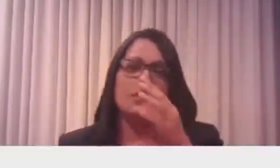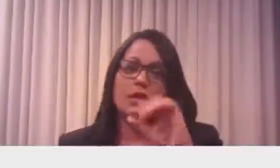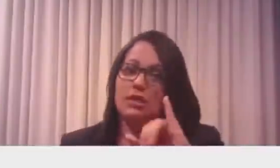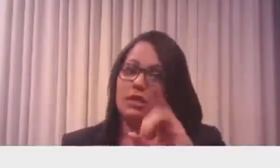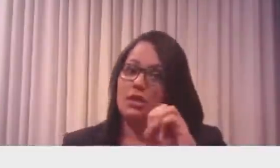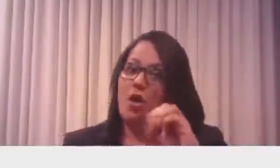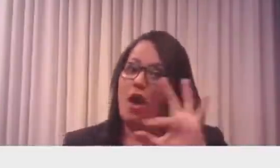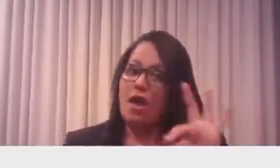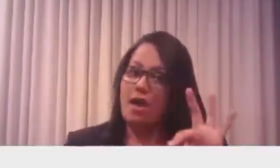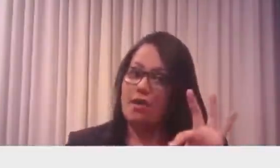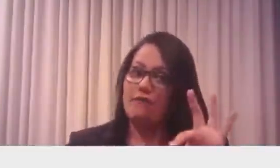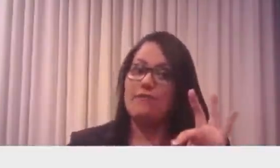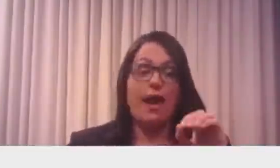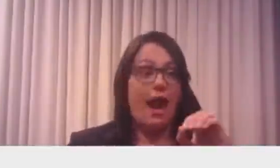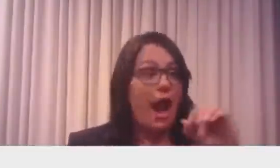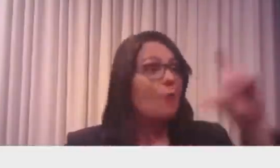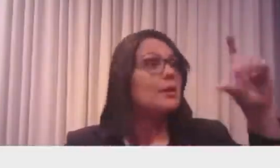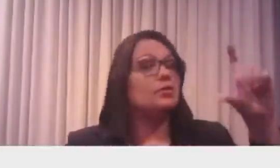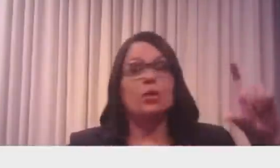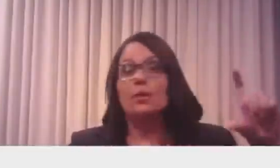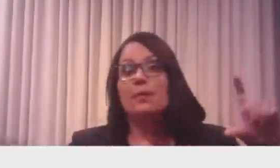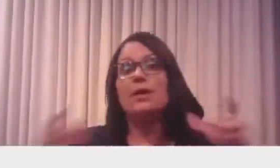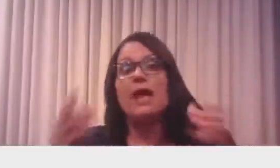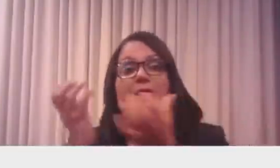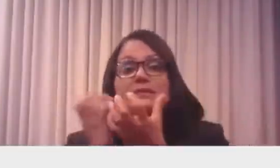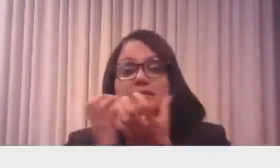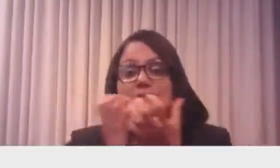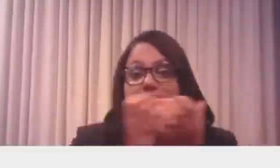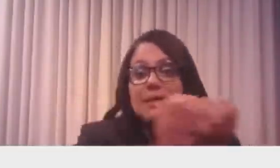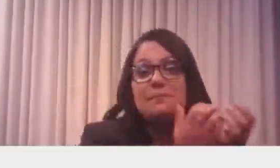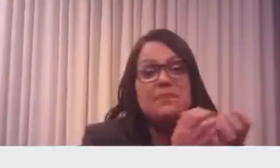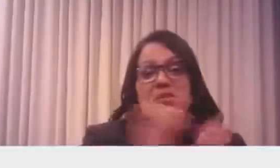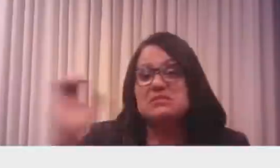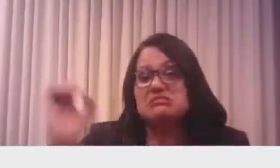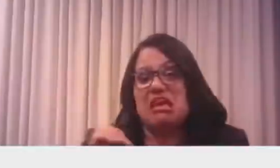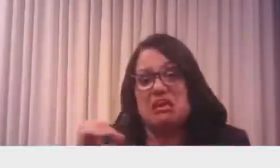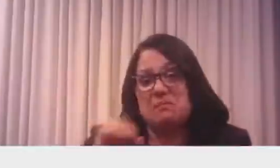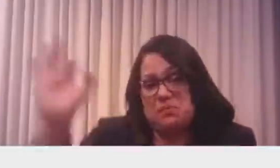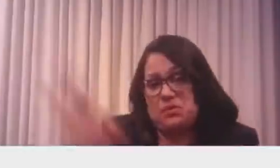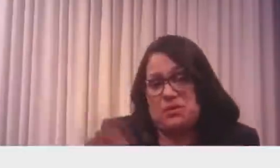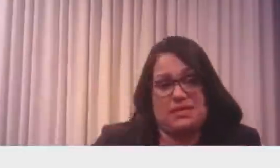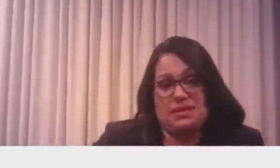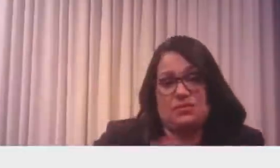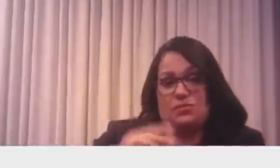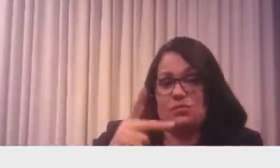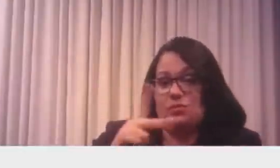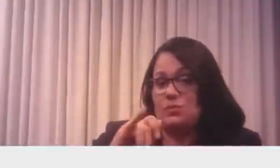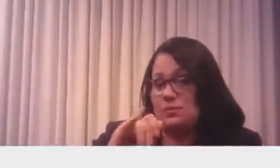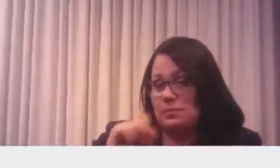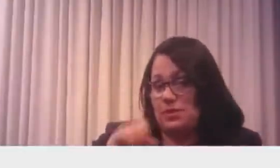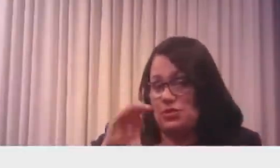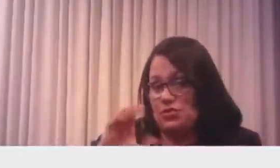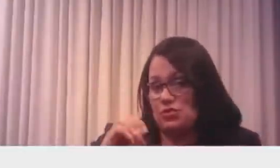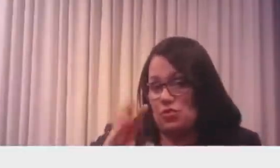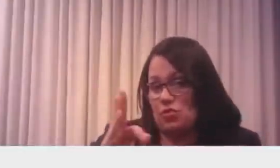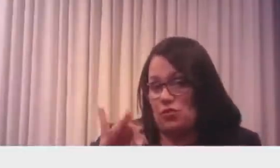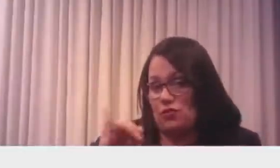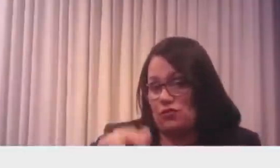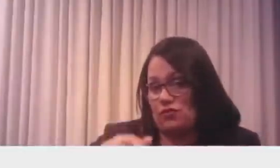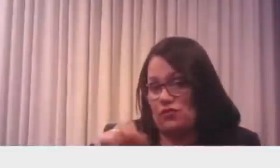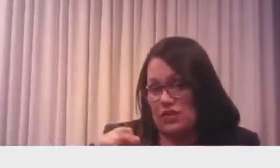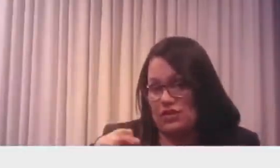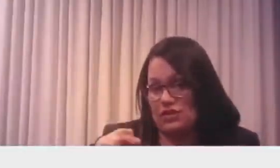mas zerou o piscofins do milho, que nós importamos. Milho, para esse caso, a importação do milho tem um imposto chamado piscofins.